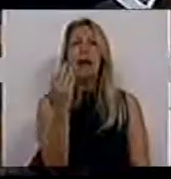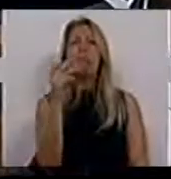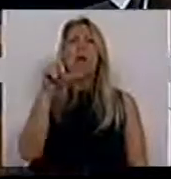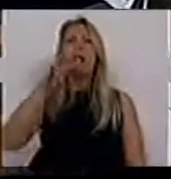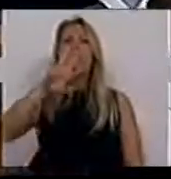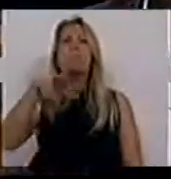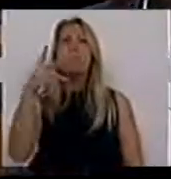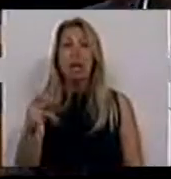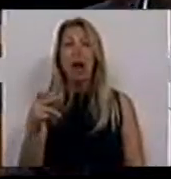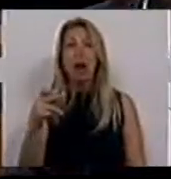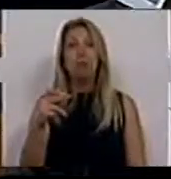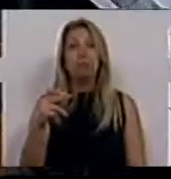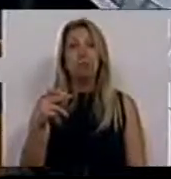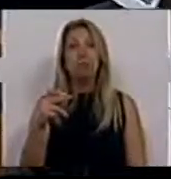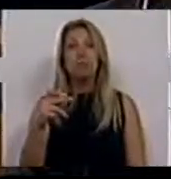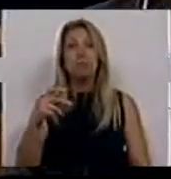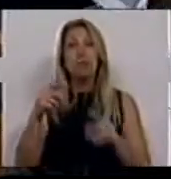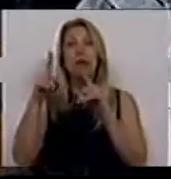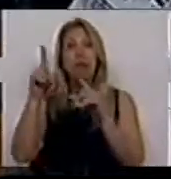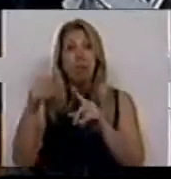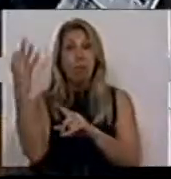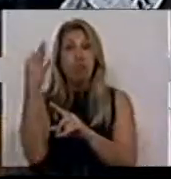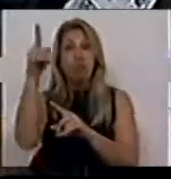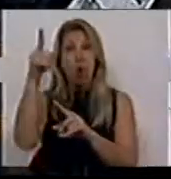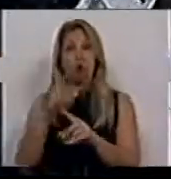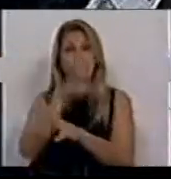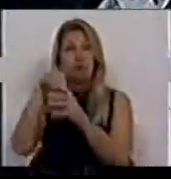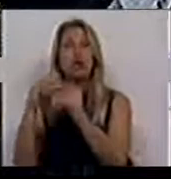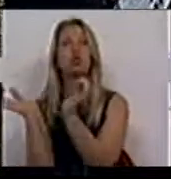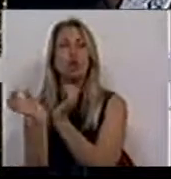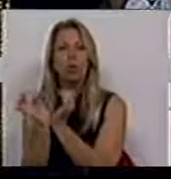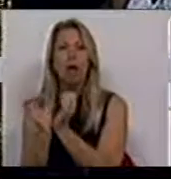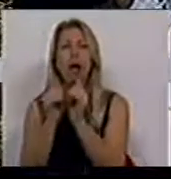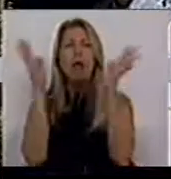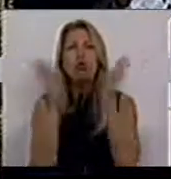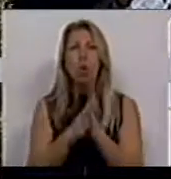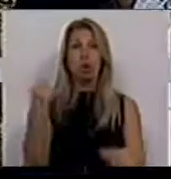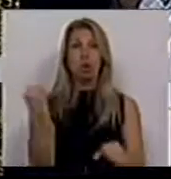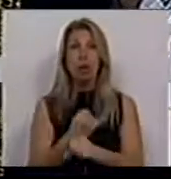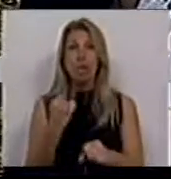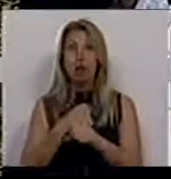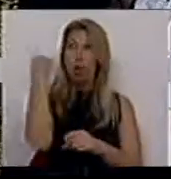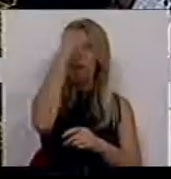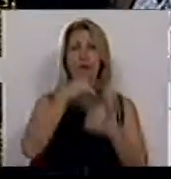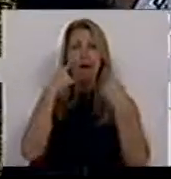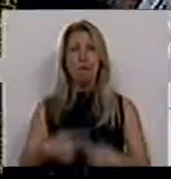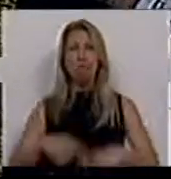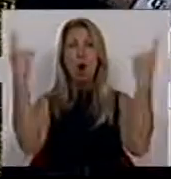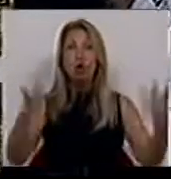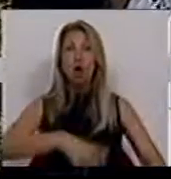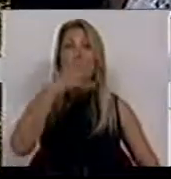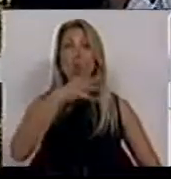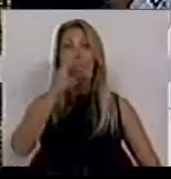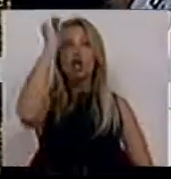trabalhadoras que vieram para a imprensa dar a cara, contando a sua história de 30 anos de